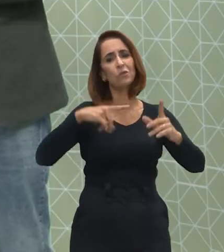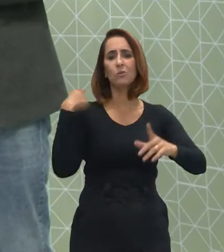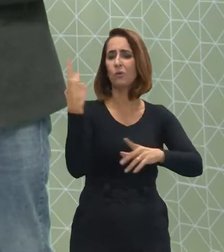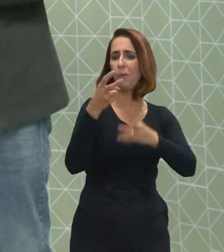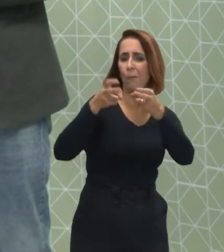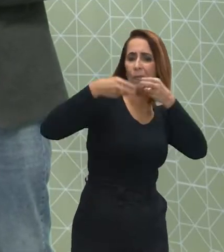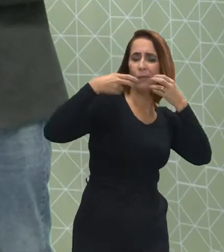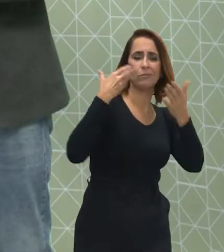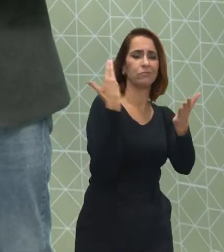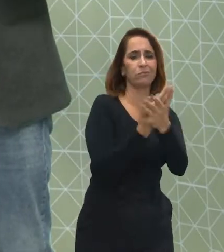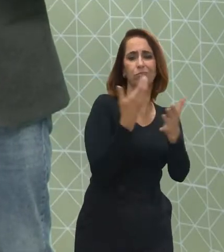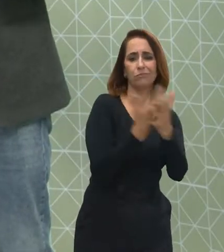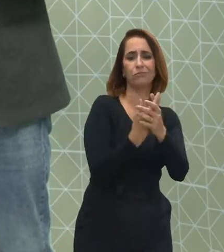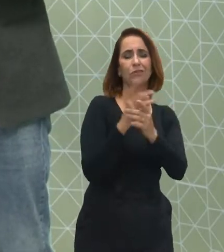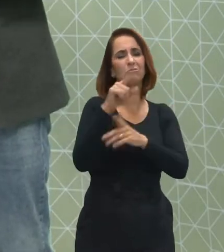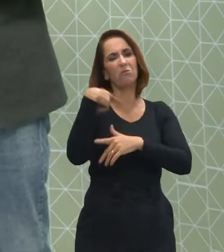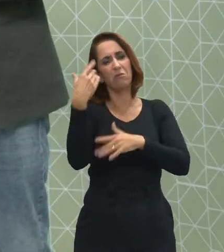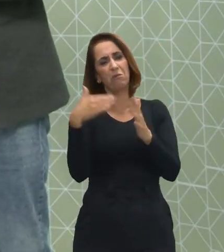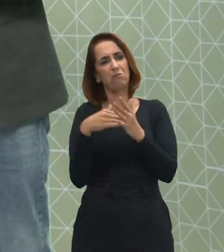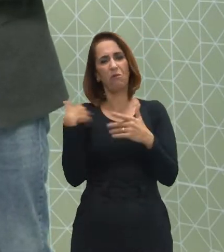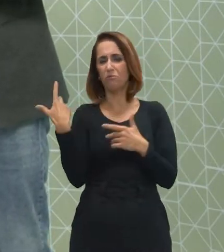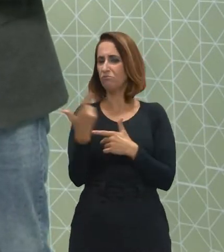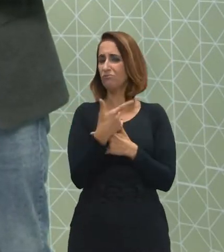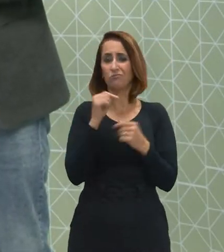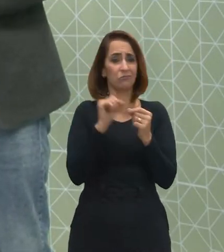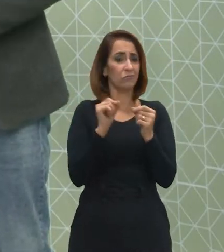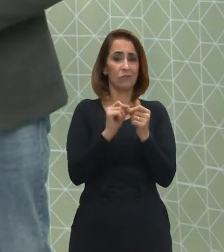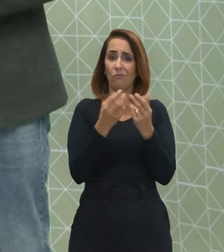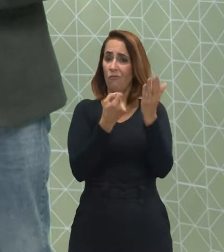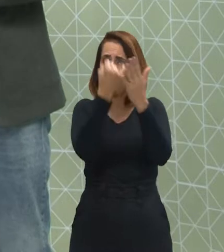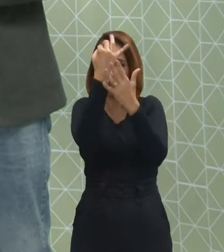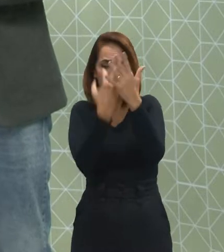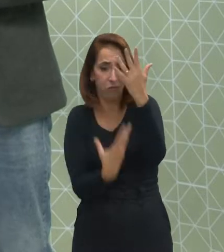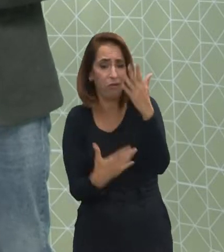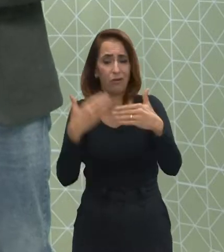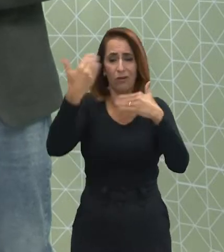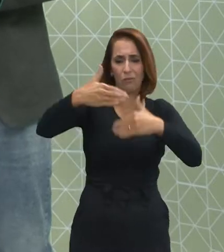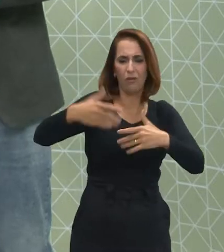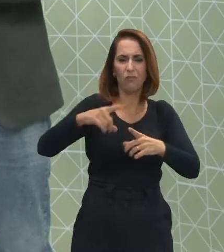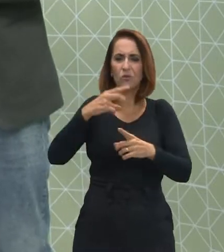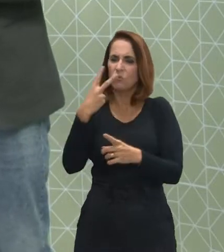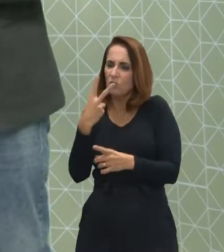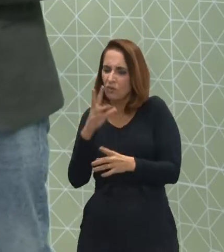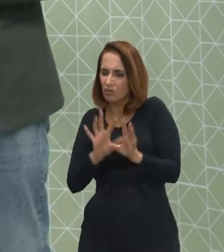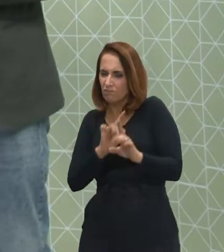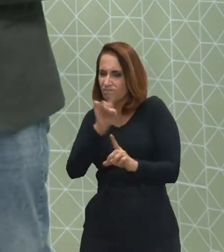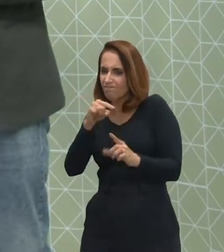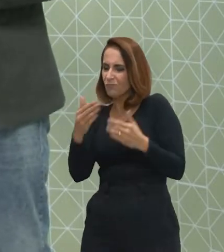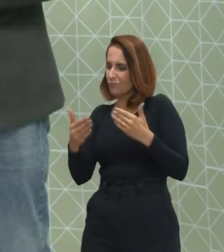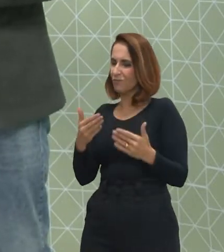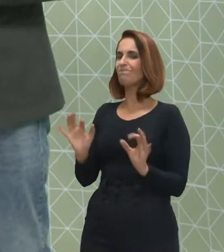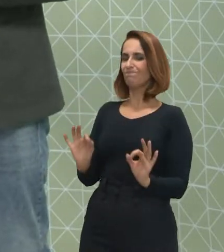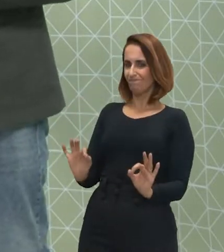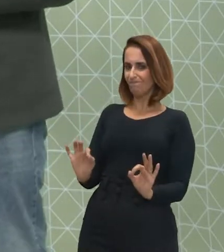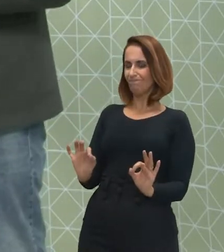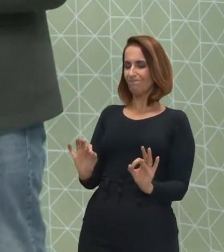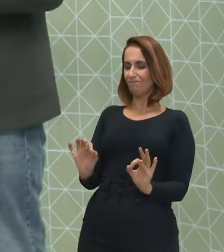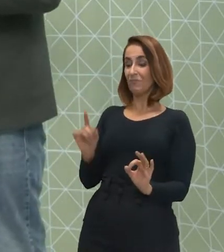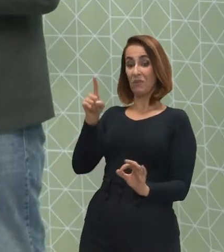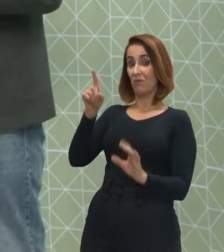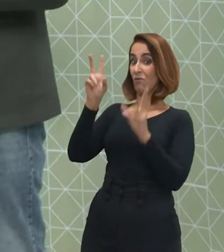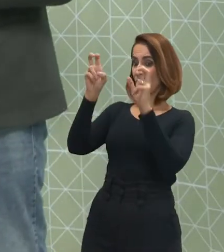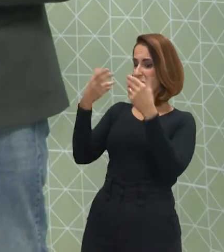percebemos e estudamos, e até nós já realizamos muitas provas, sempre ficam duas que nós ficamos em dúvidas. Então, esses